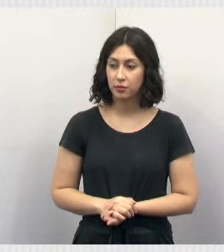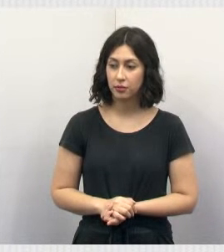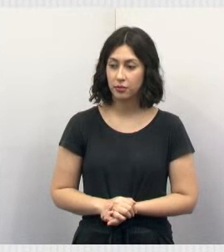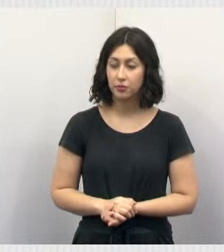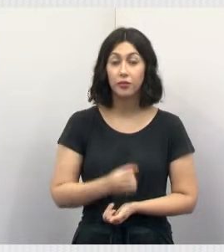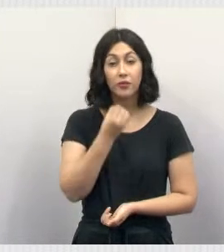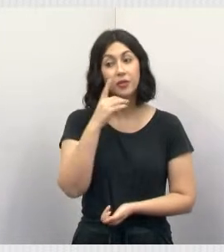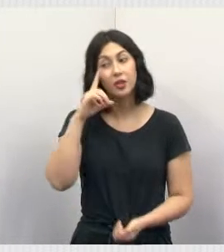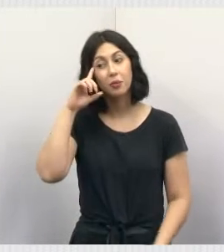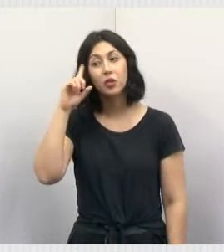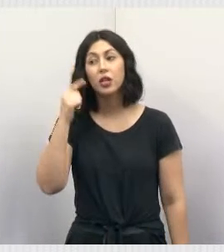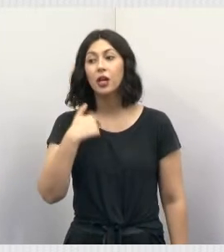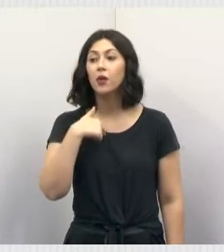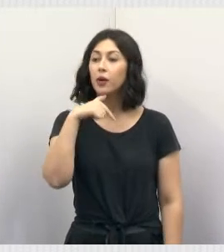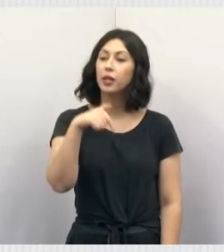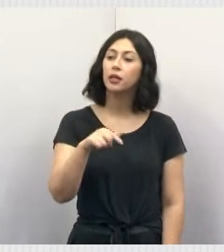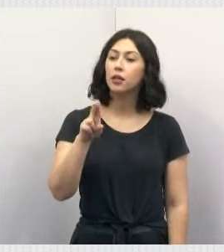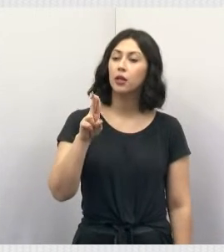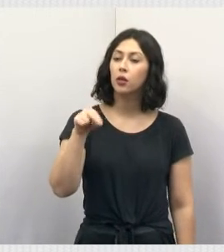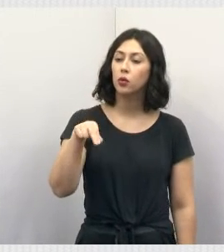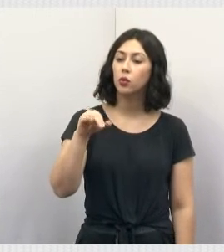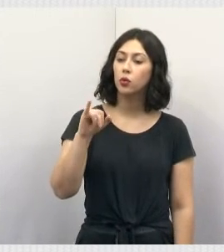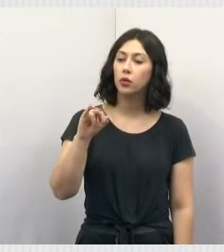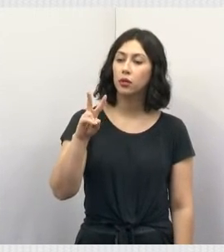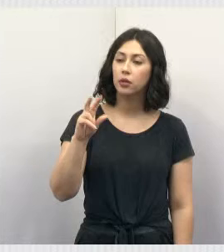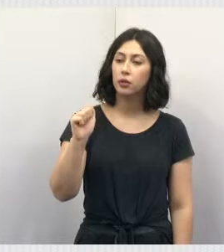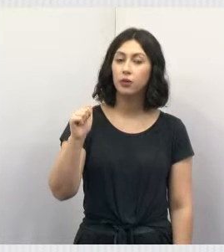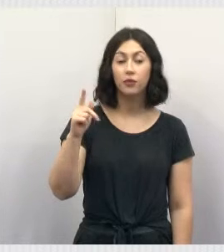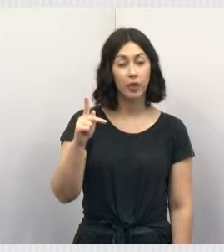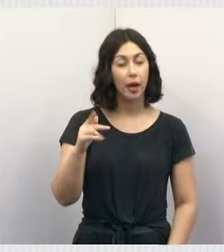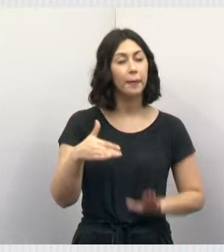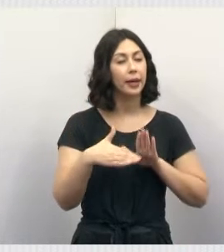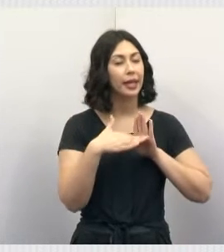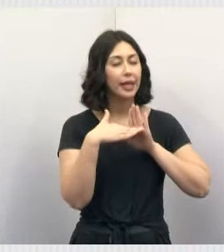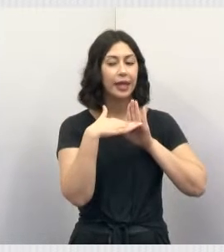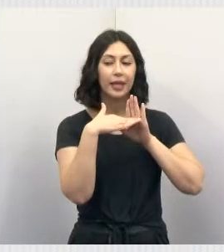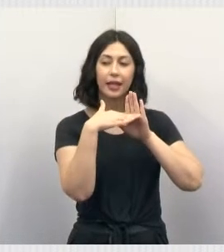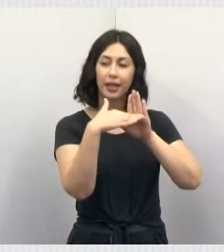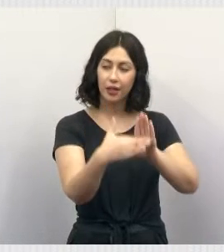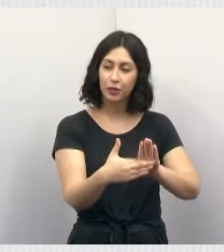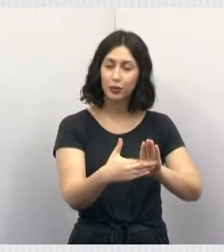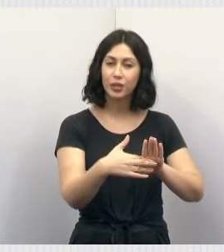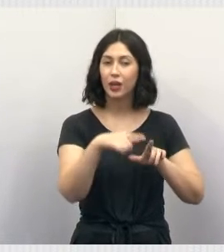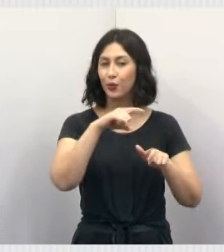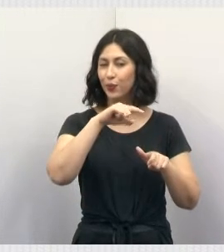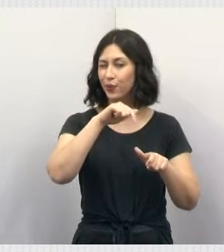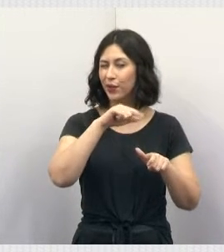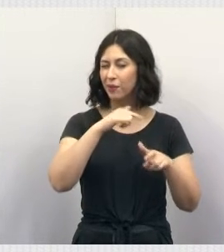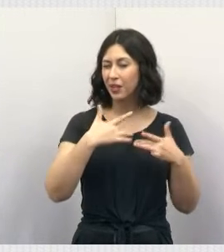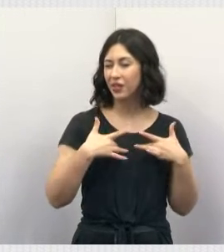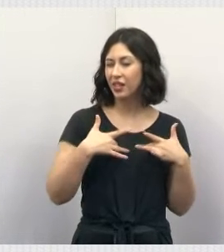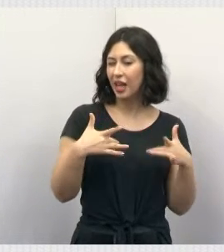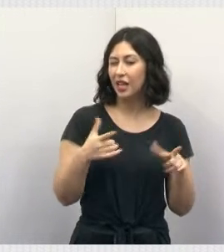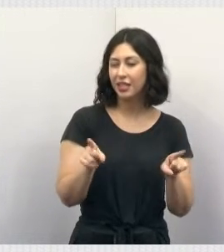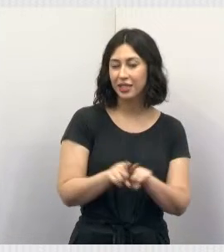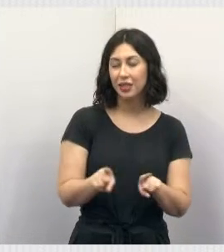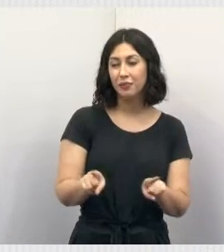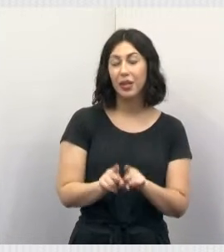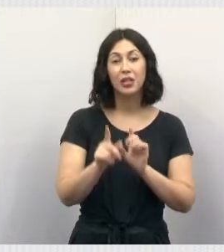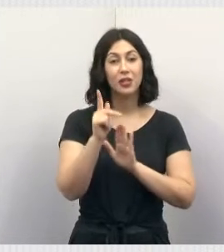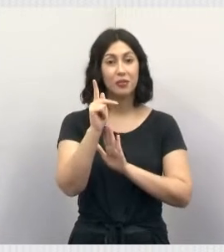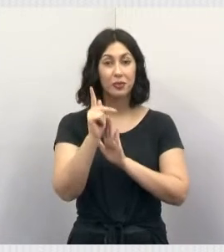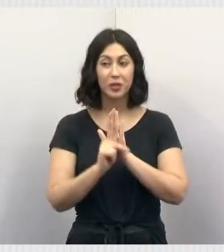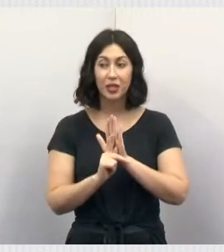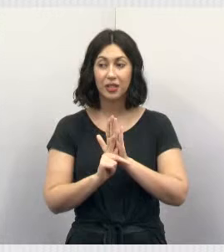Bom dia, gente. Sou aqui na escola Univap, parceira tanto do projeto da Tampinha Solidária, e agora também o novo projeto